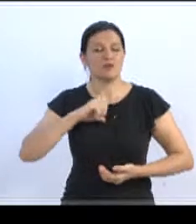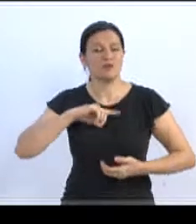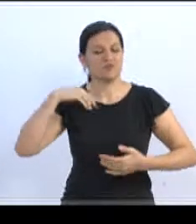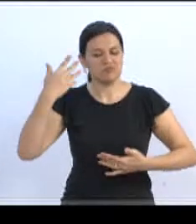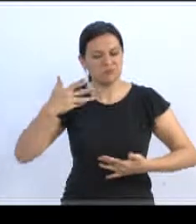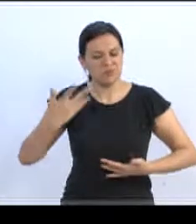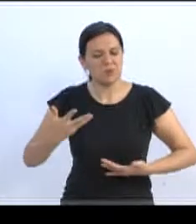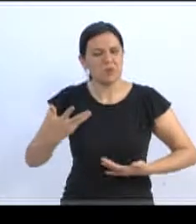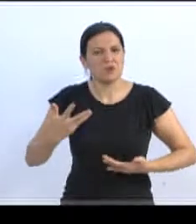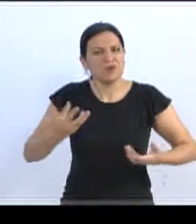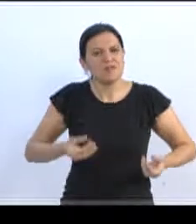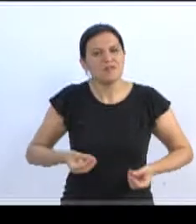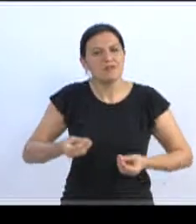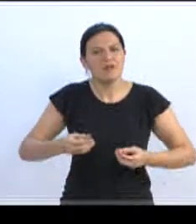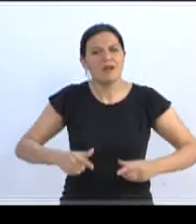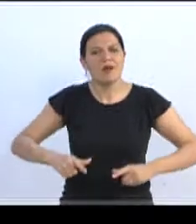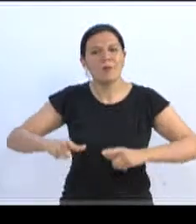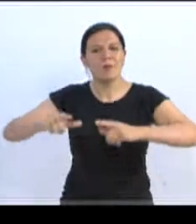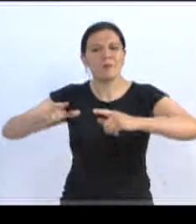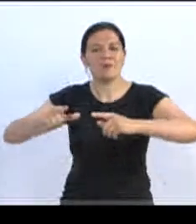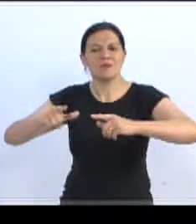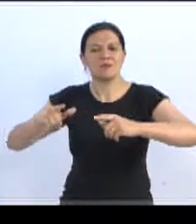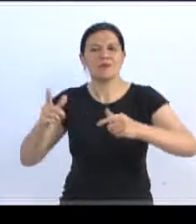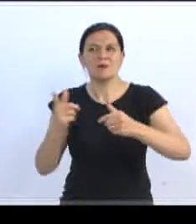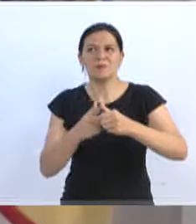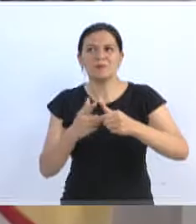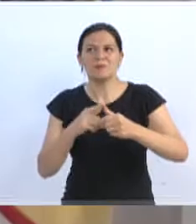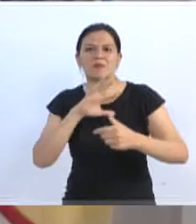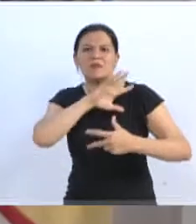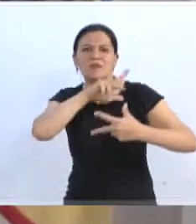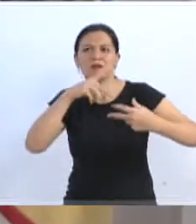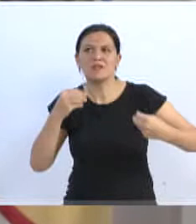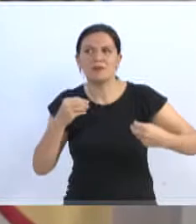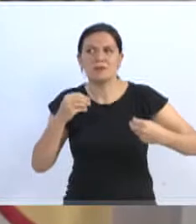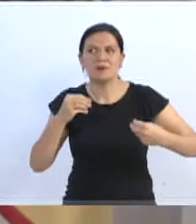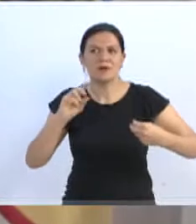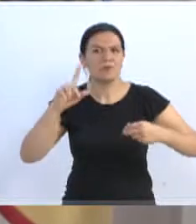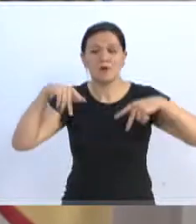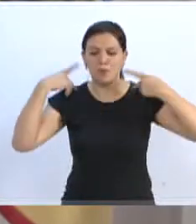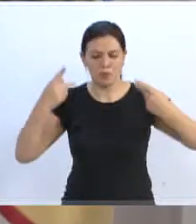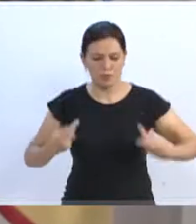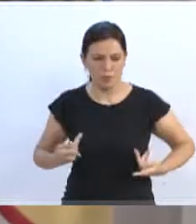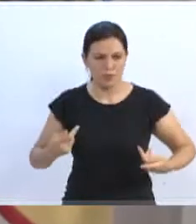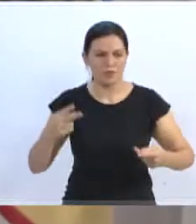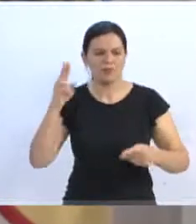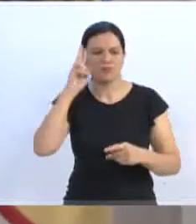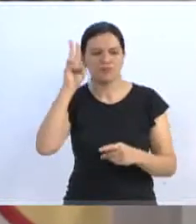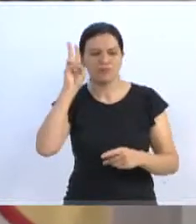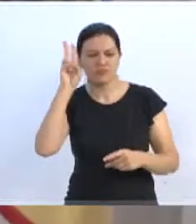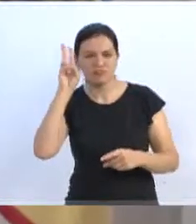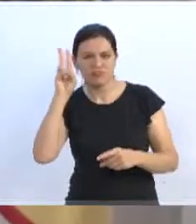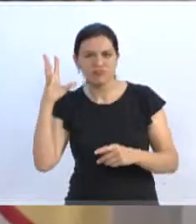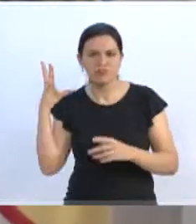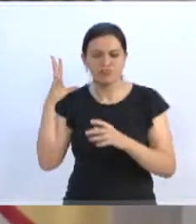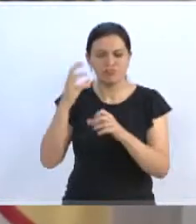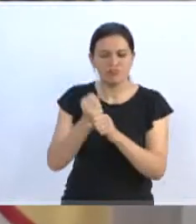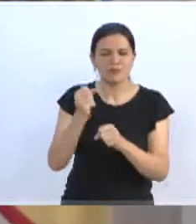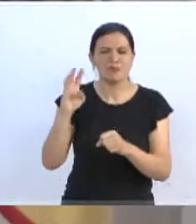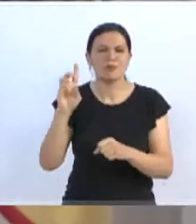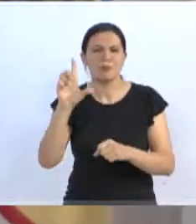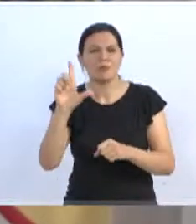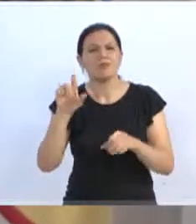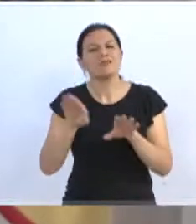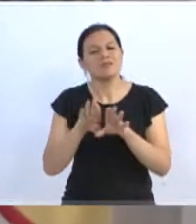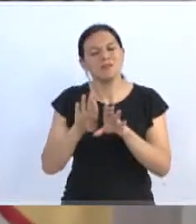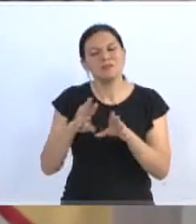entregar uma moção, sendo o primeiro animal não humano prestigiado pela história do parlamento blumenauense. Teve presente lá também,